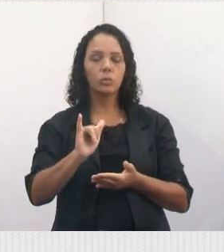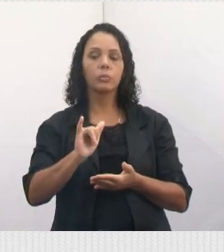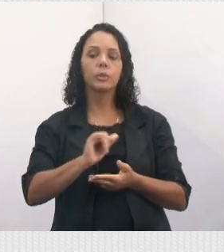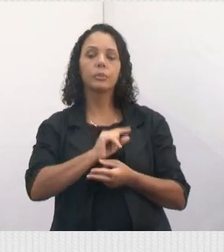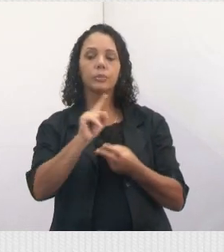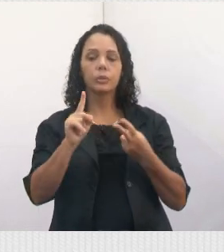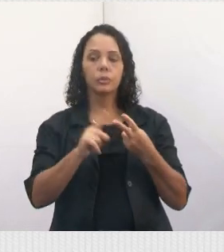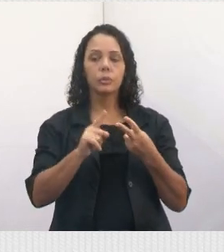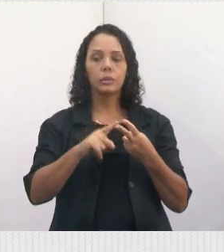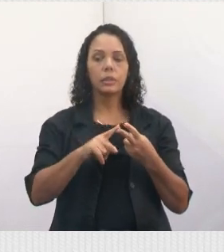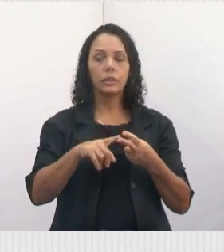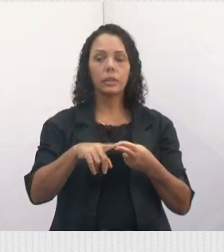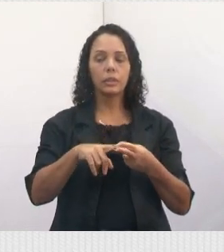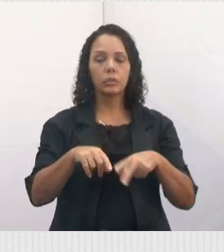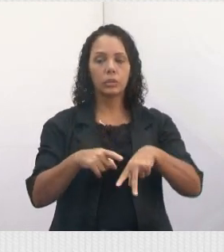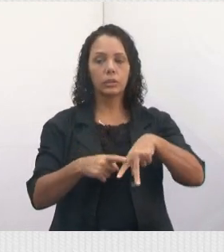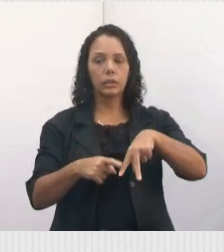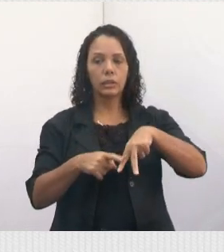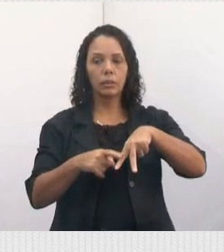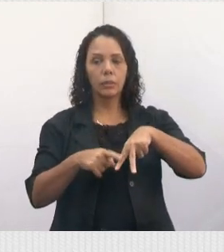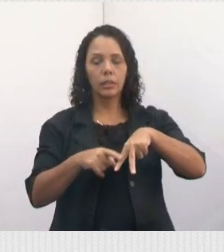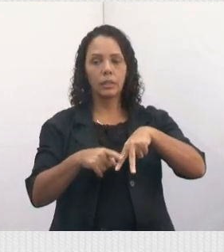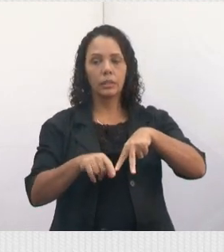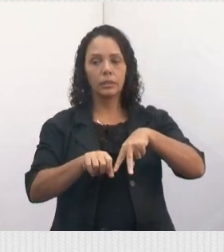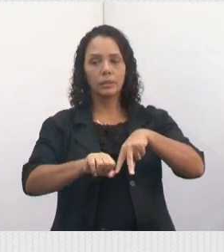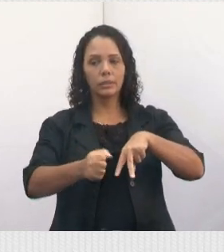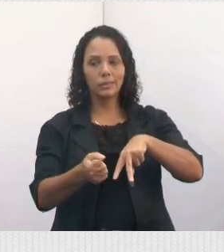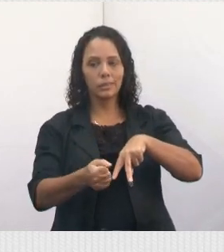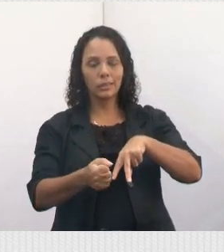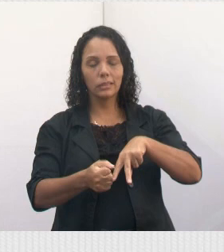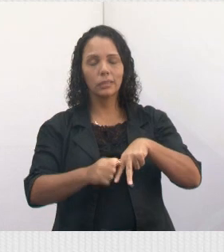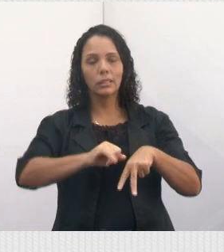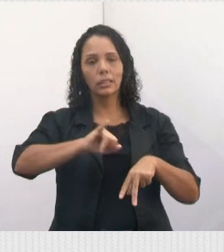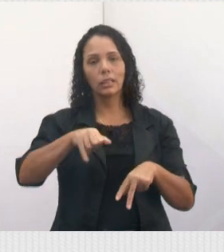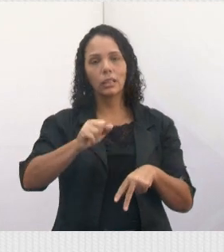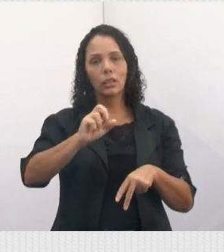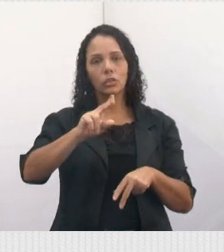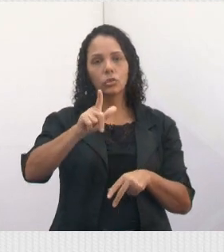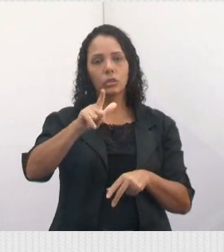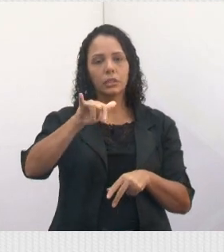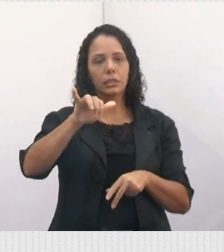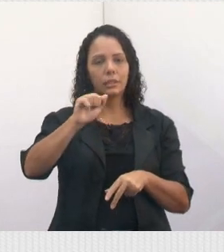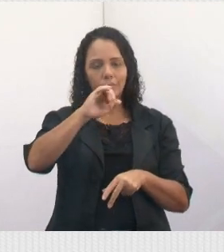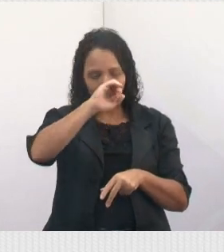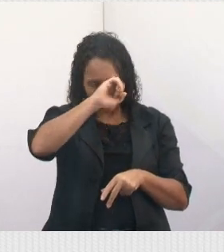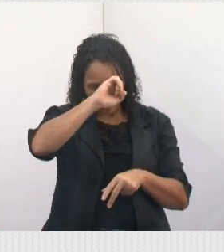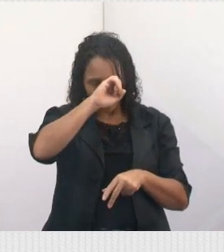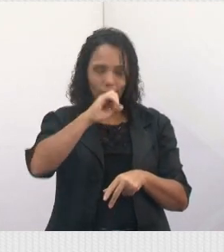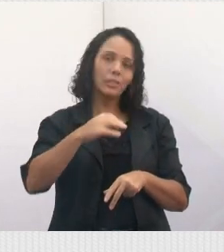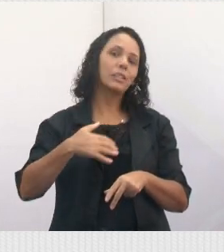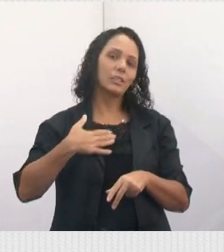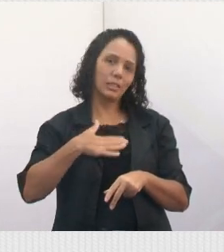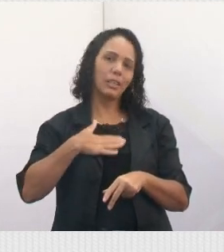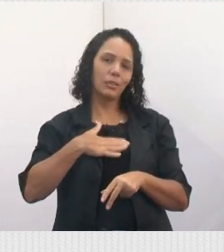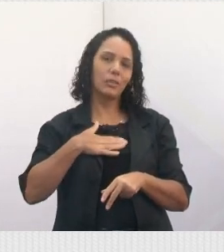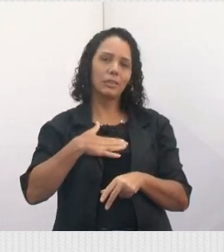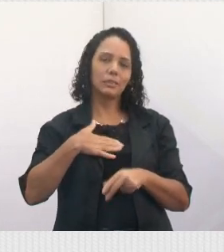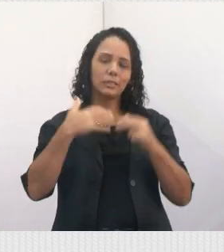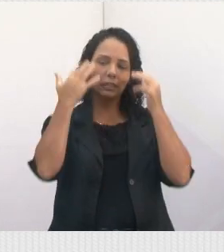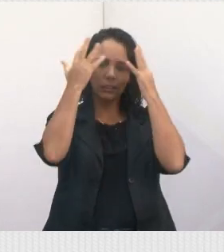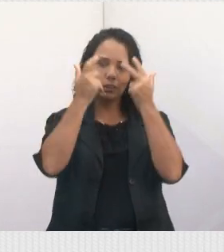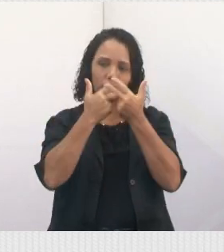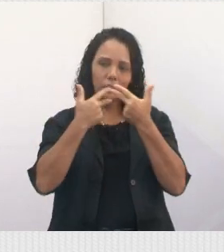assim, com a perninha decepada. A Juliana, eu sei que gosta muito de animal, até abaixou o rosto, né? Então, Ju,